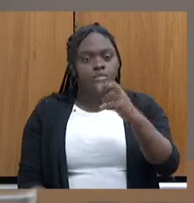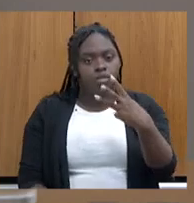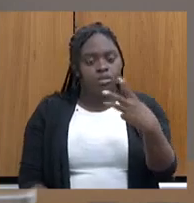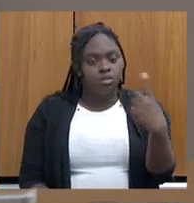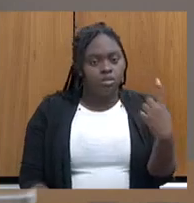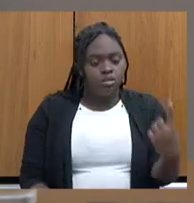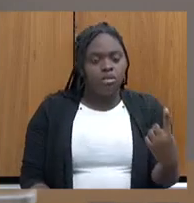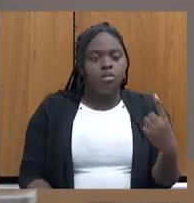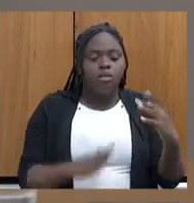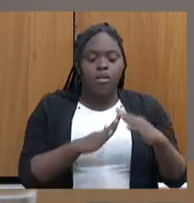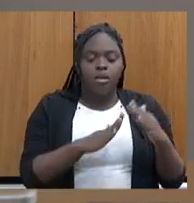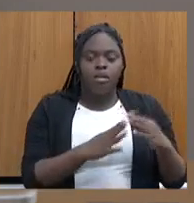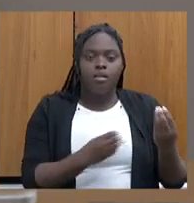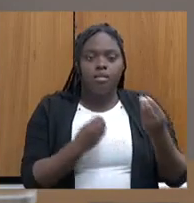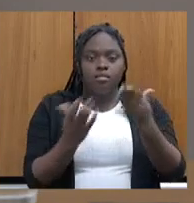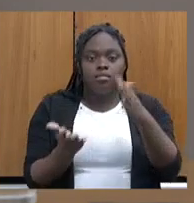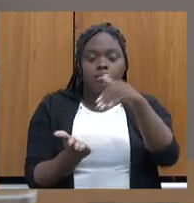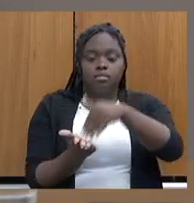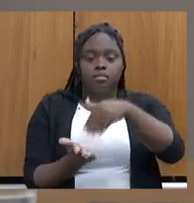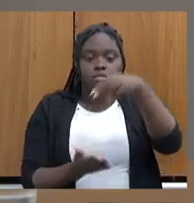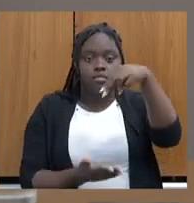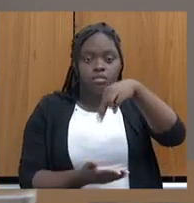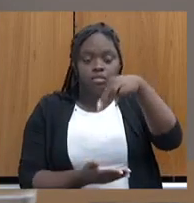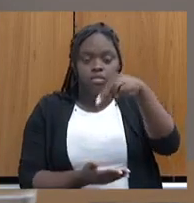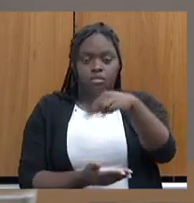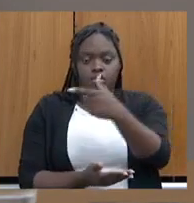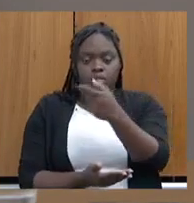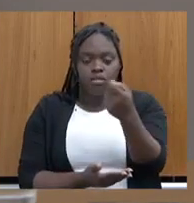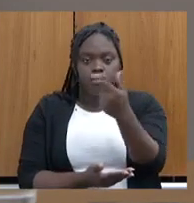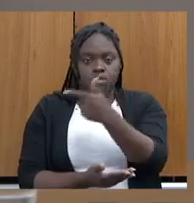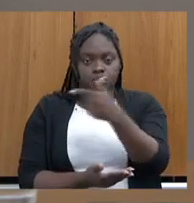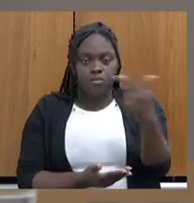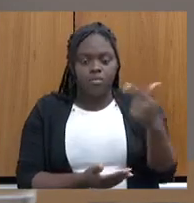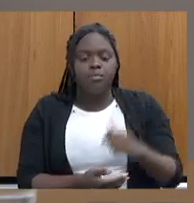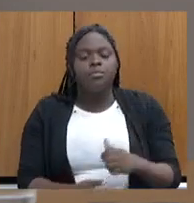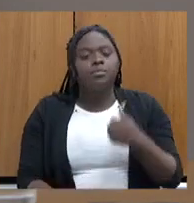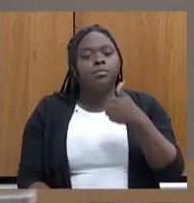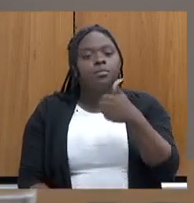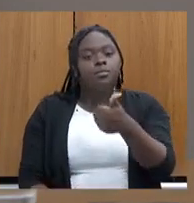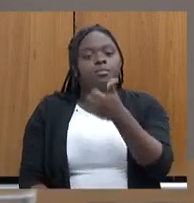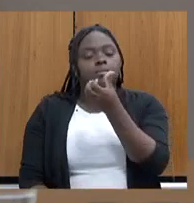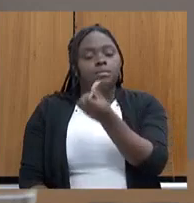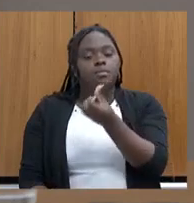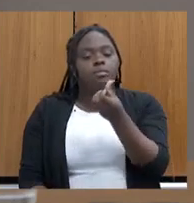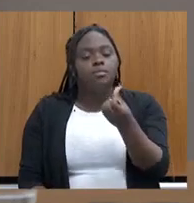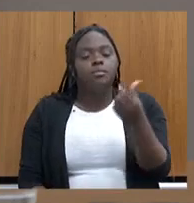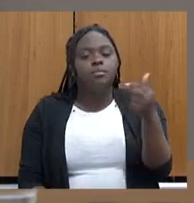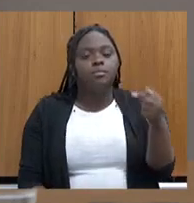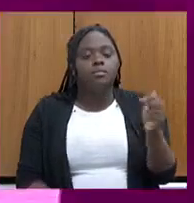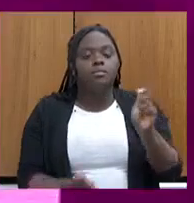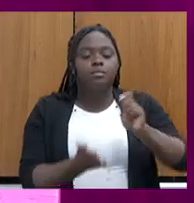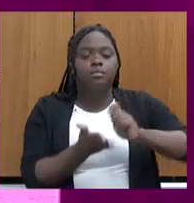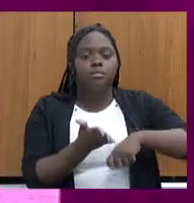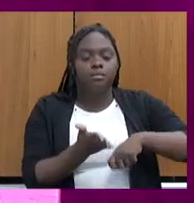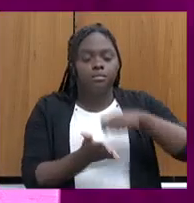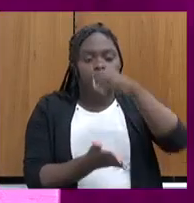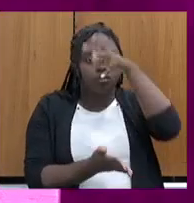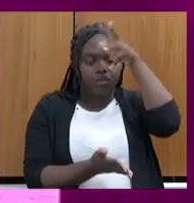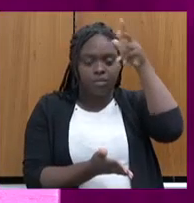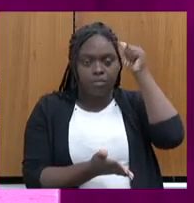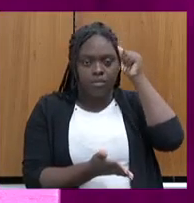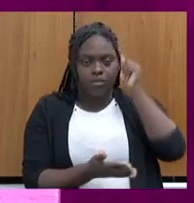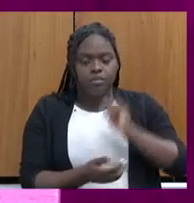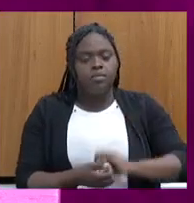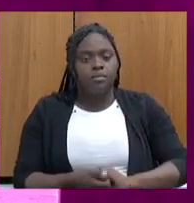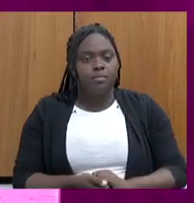entregues até novembro de 2022, sendo 1.667 escrituras públicas e 1.964 reúrb